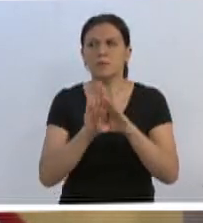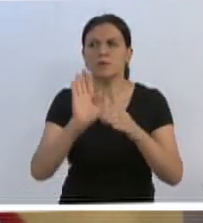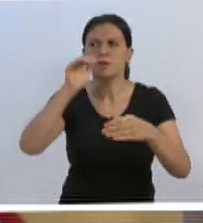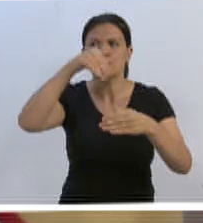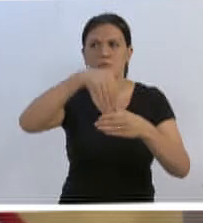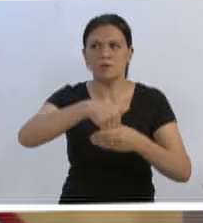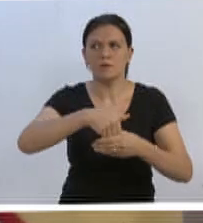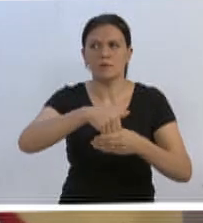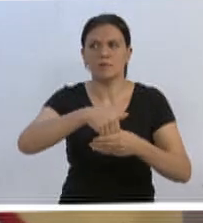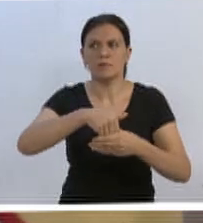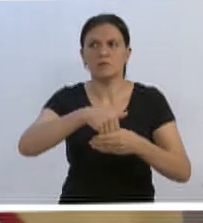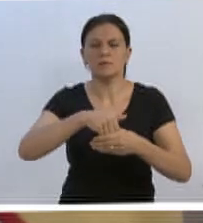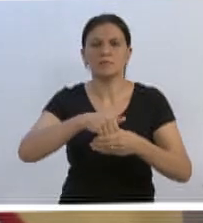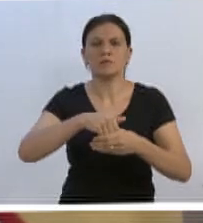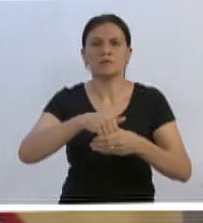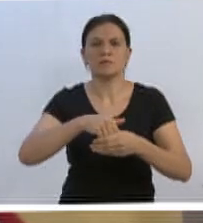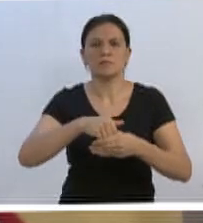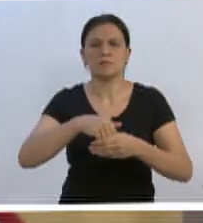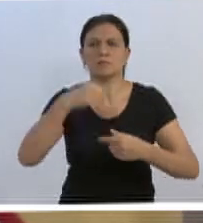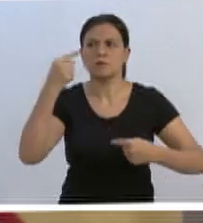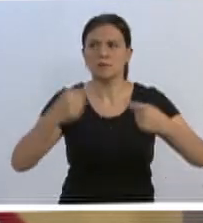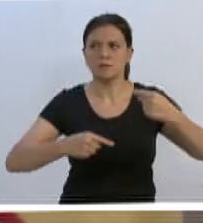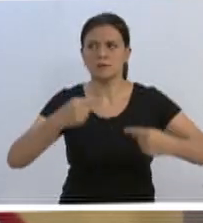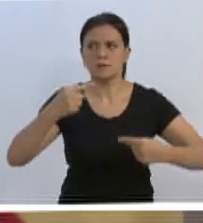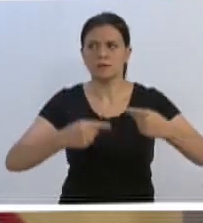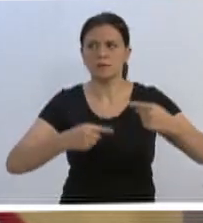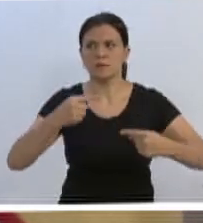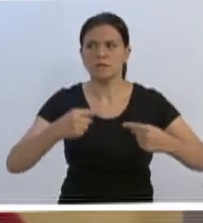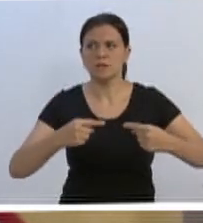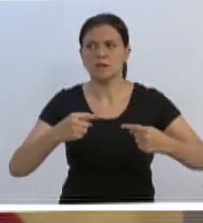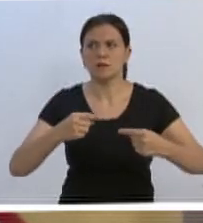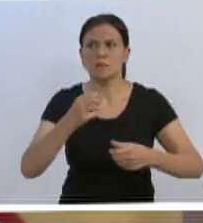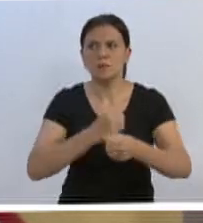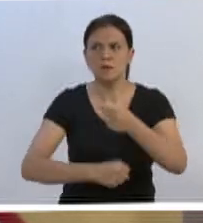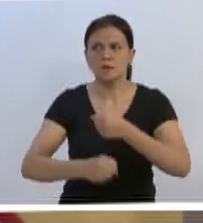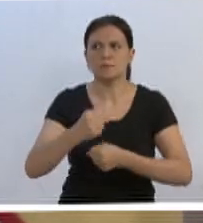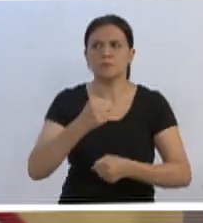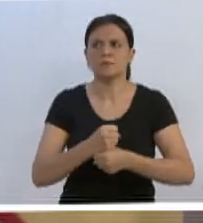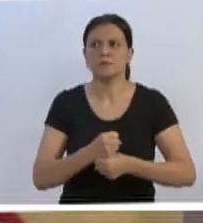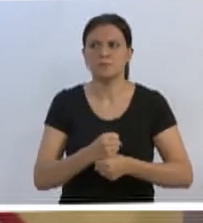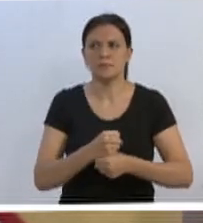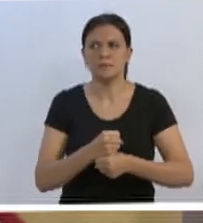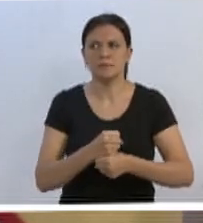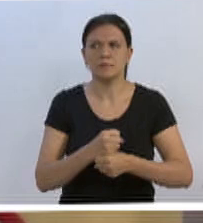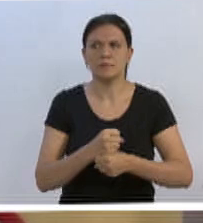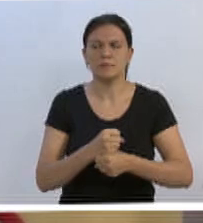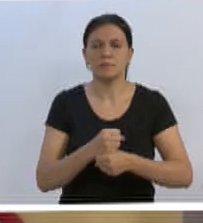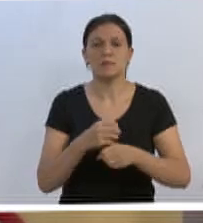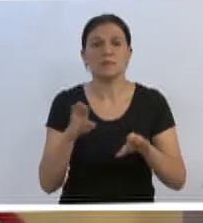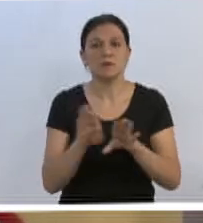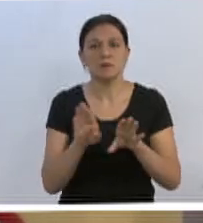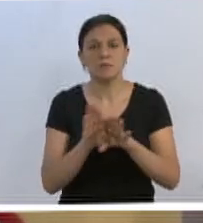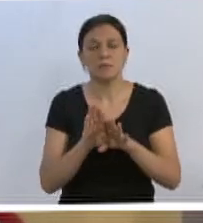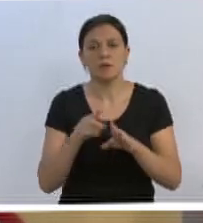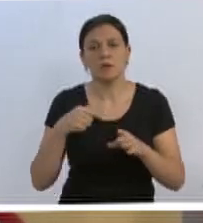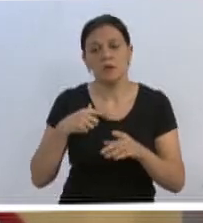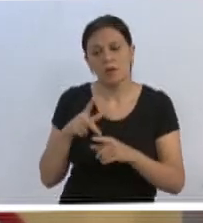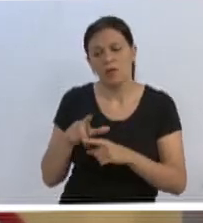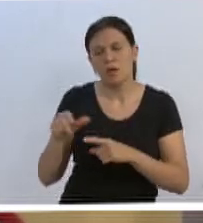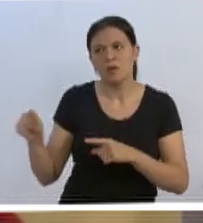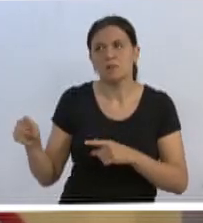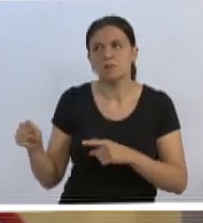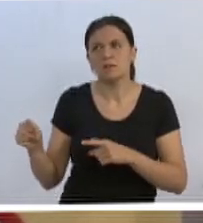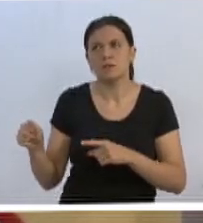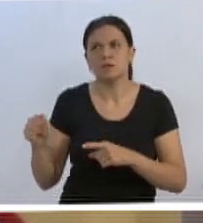e das votações polêmicas que nós tivemos no término do ano passado. É de conhecimento público a minha saída oficial